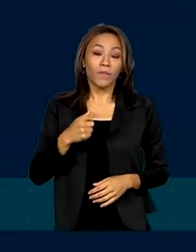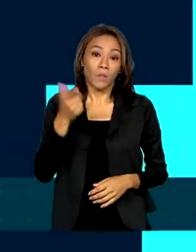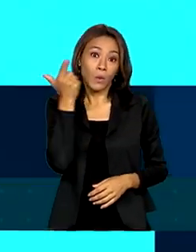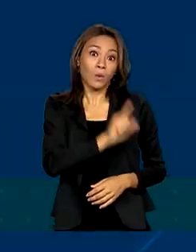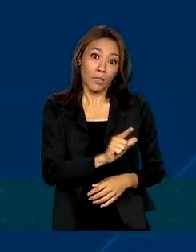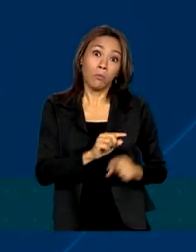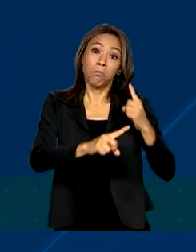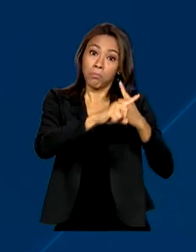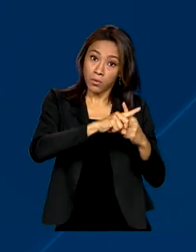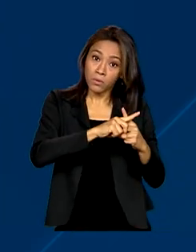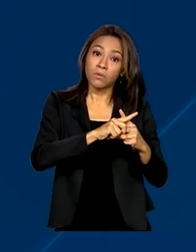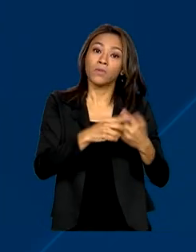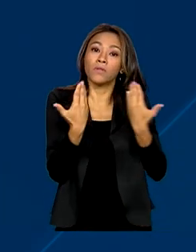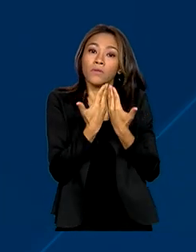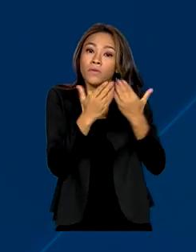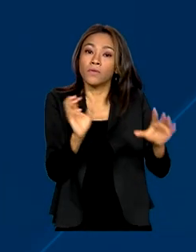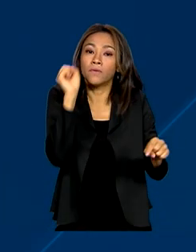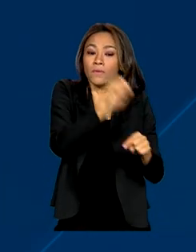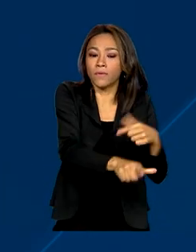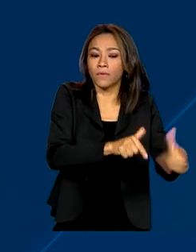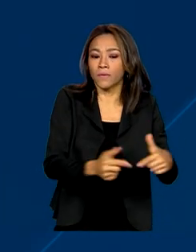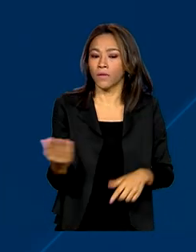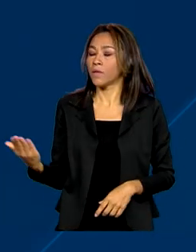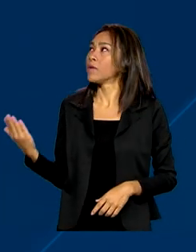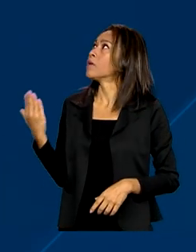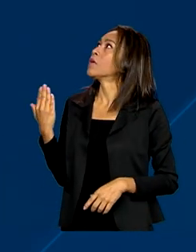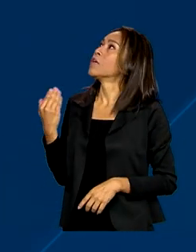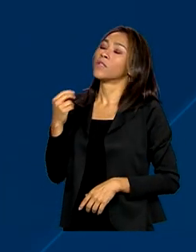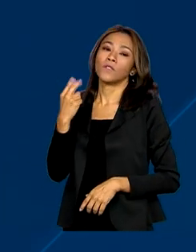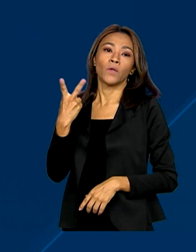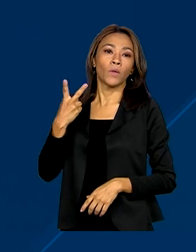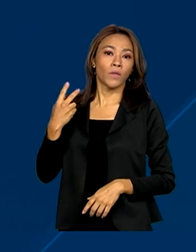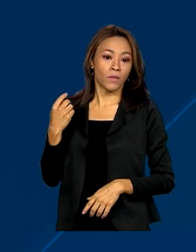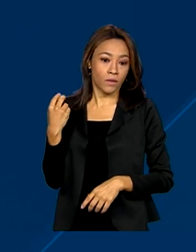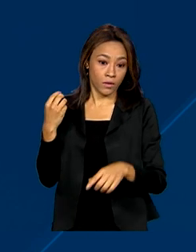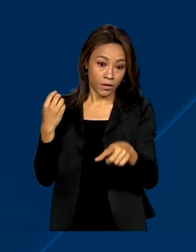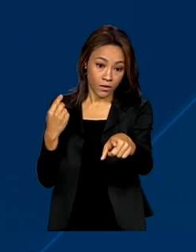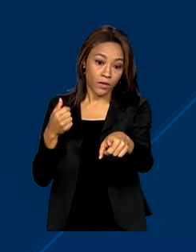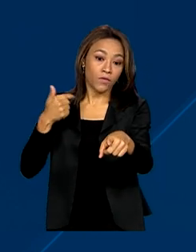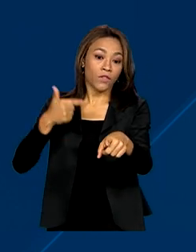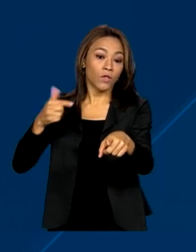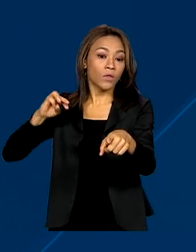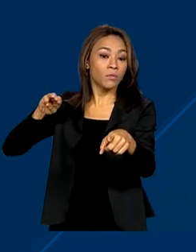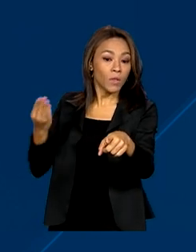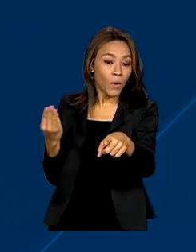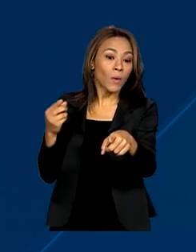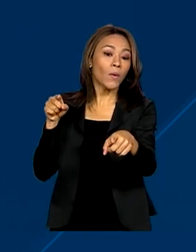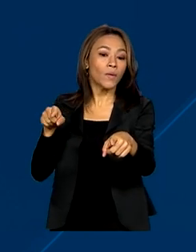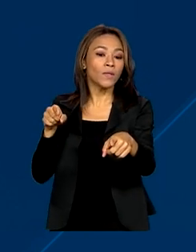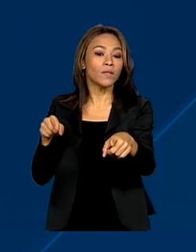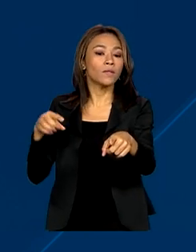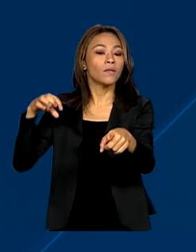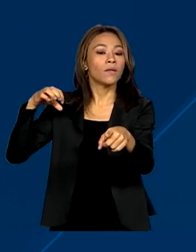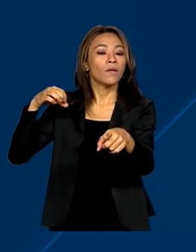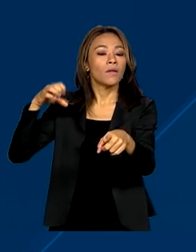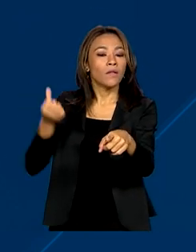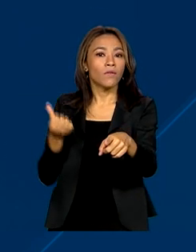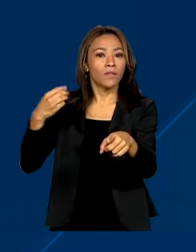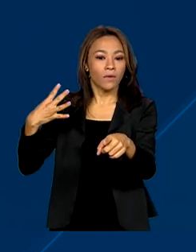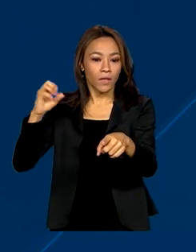empregos. Foram 2 milhões 37 mil 982 novos postos de trabalho.